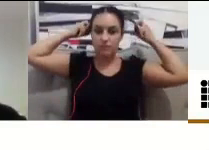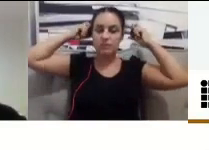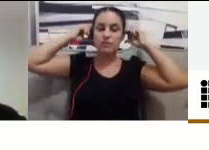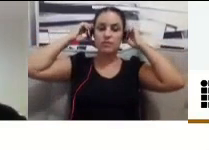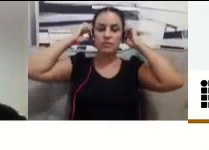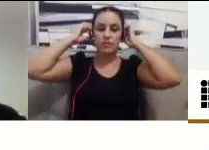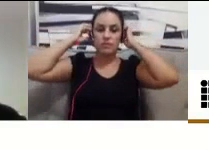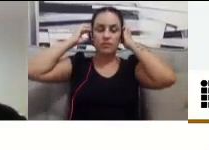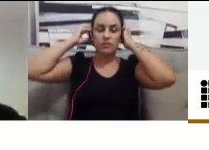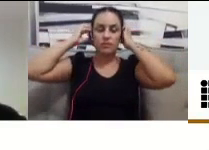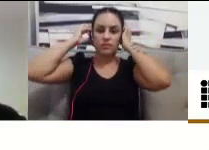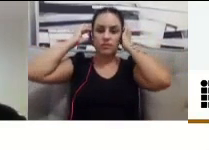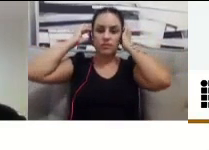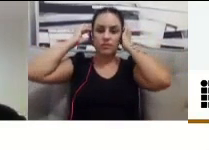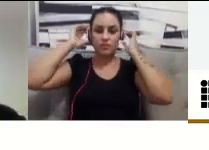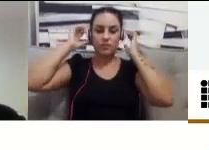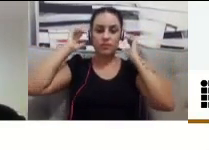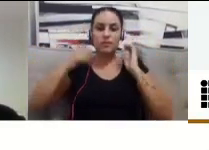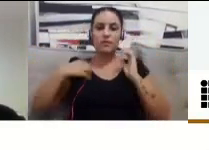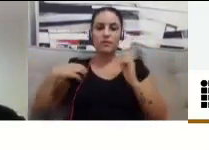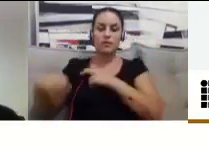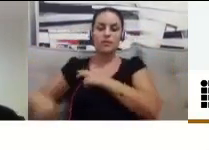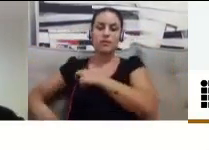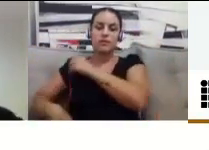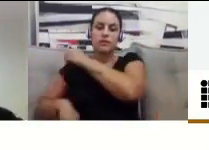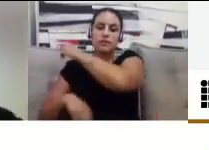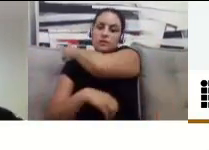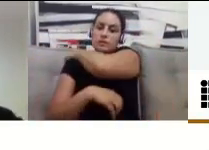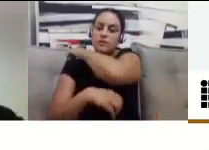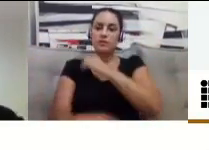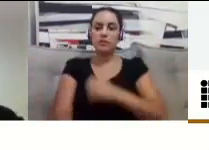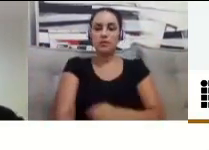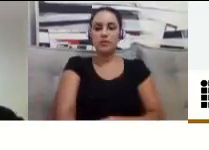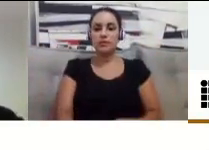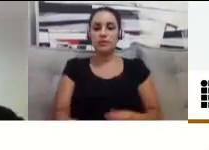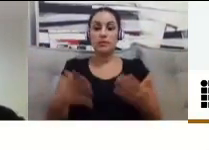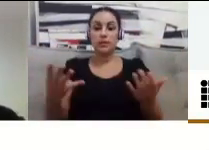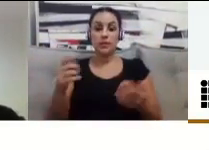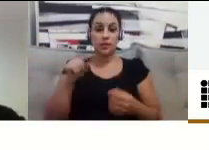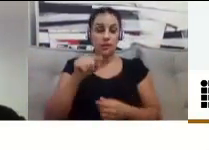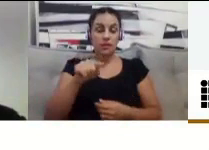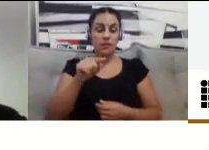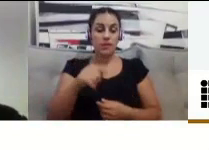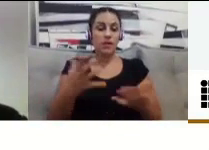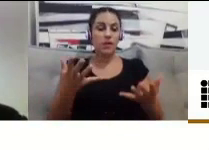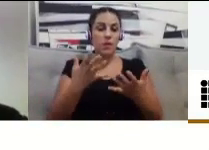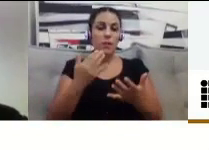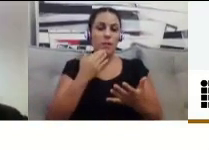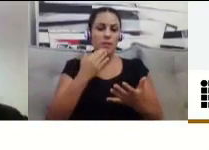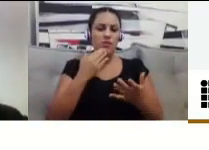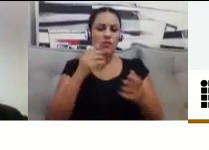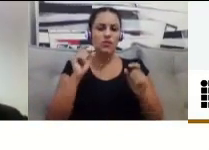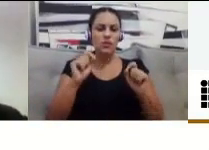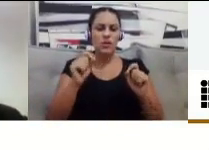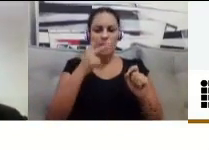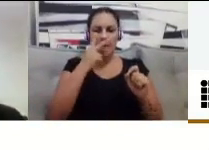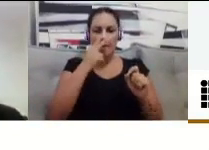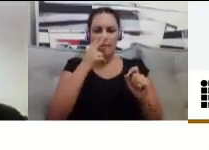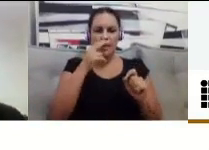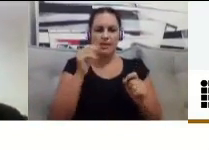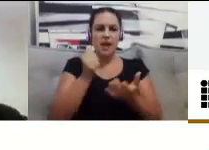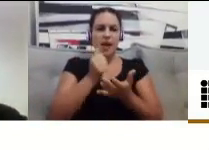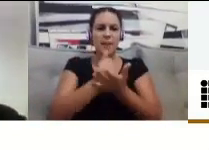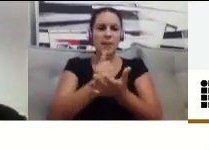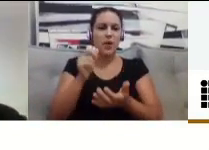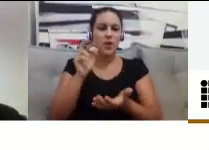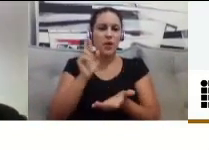um recurso mais atual na próxima aula, prometo. O que eu queria falar para quem está chegando, que é